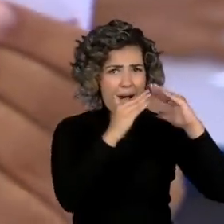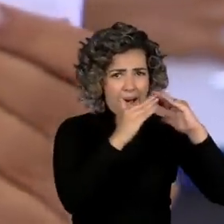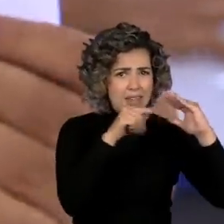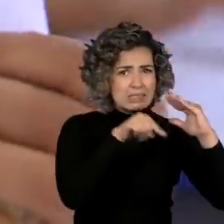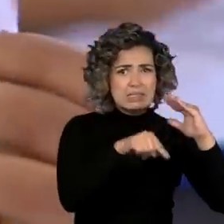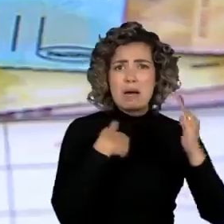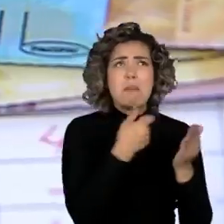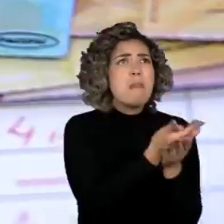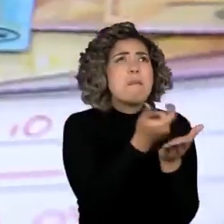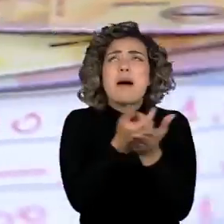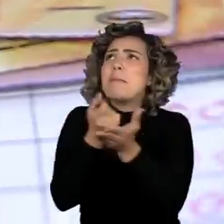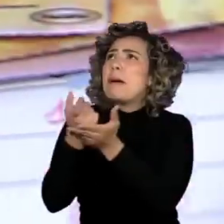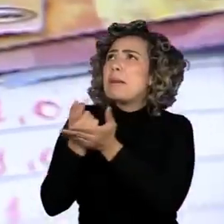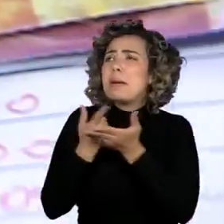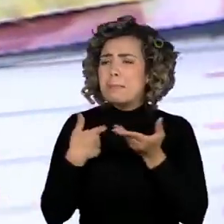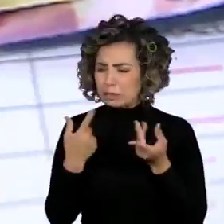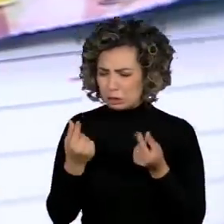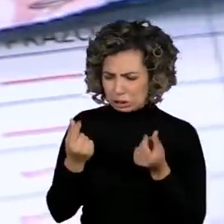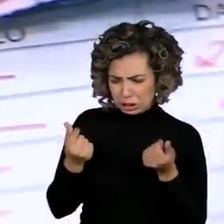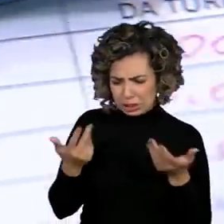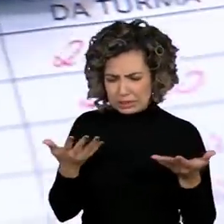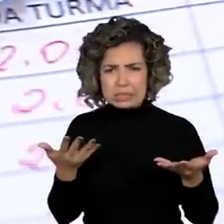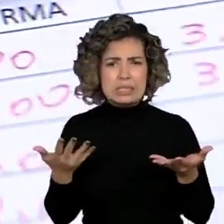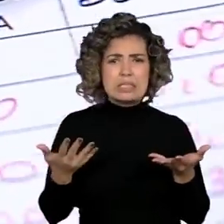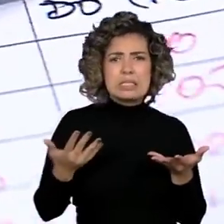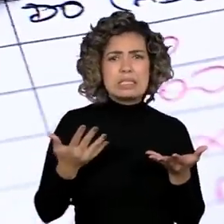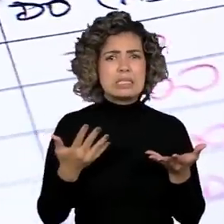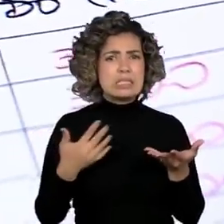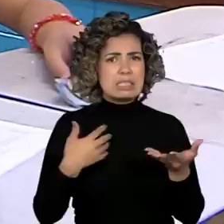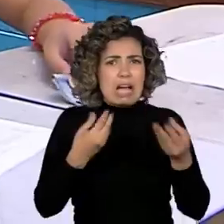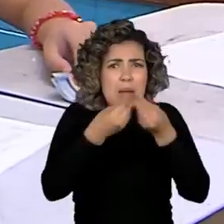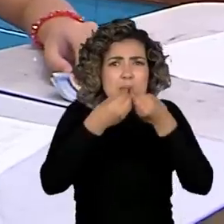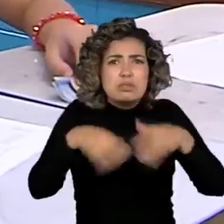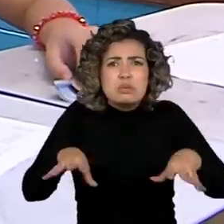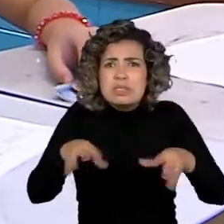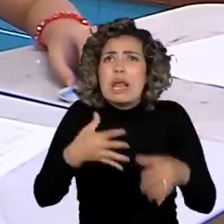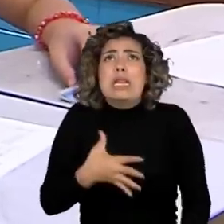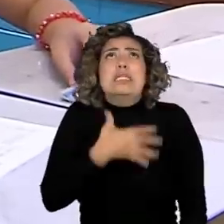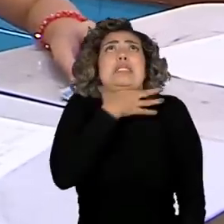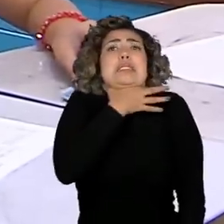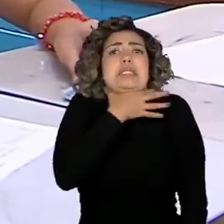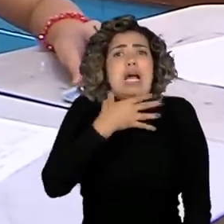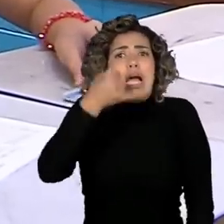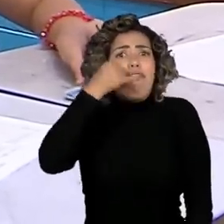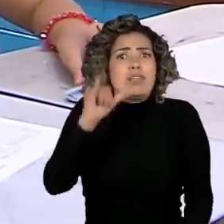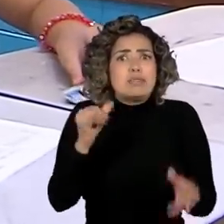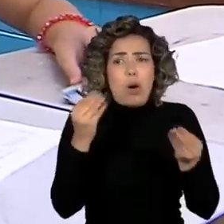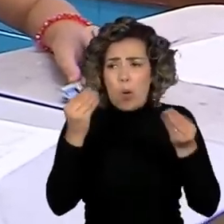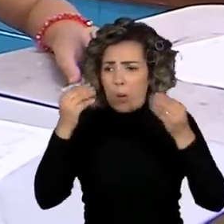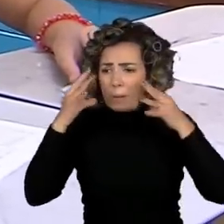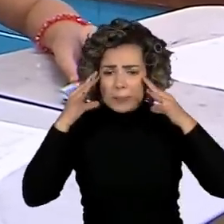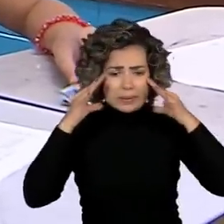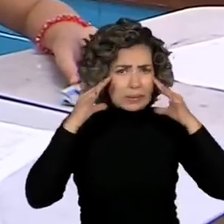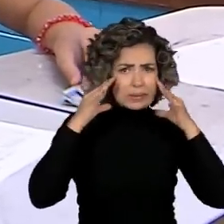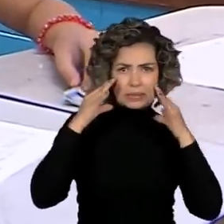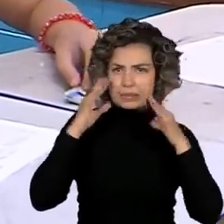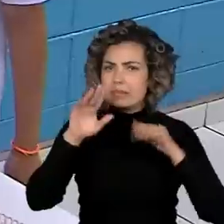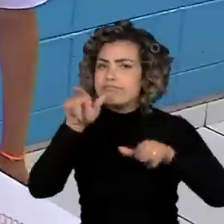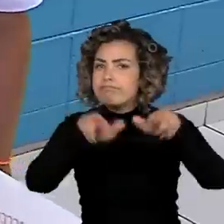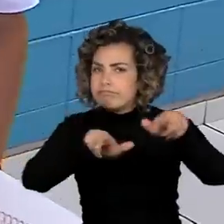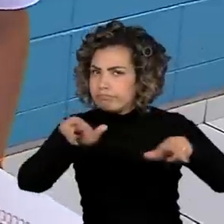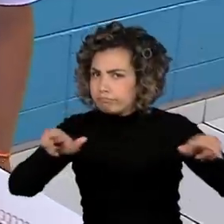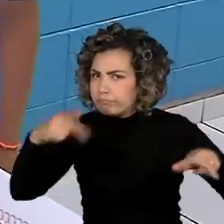para não ficar pendurado. Um desafio para milhões de brasileiros,